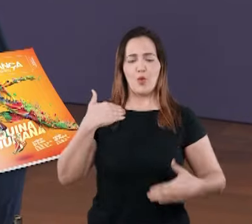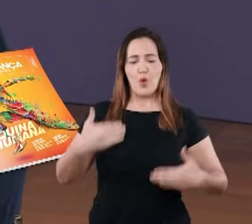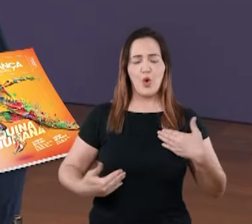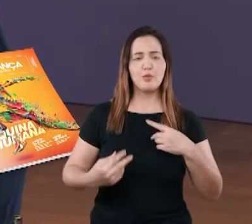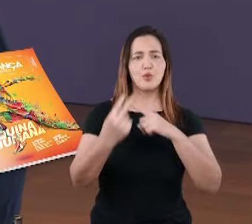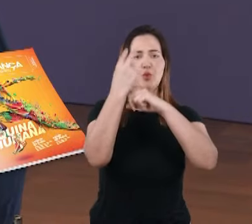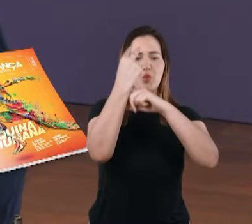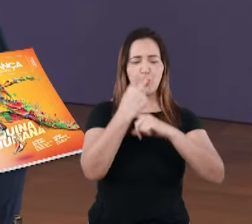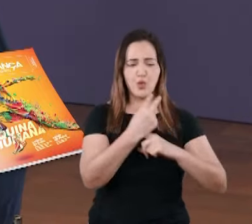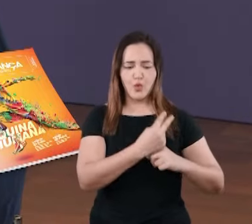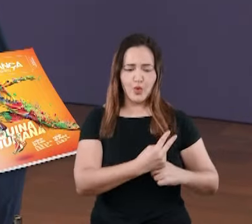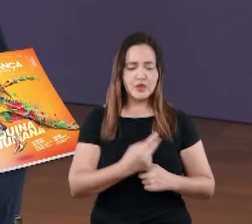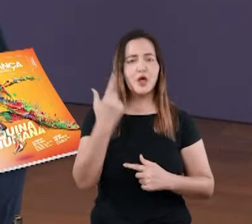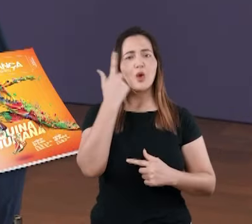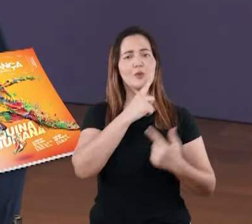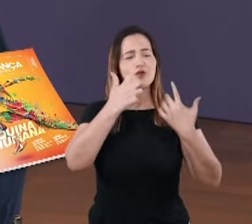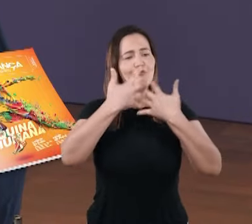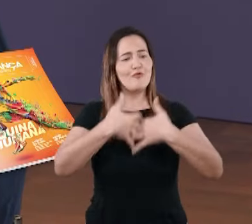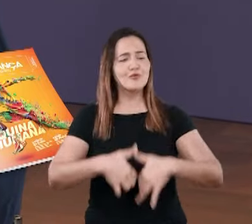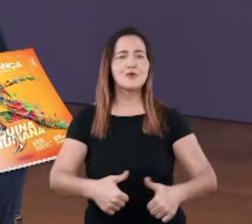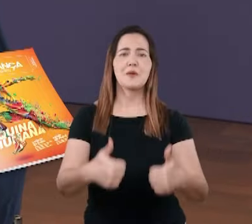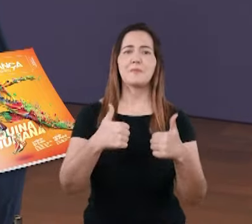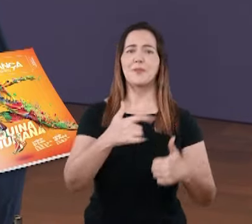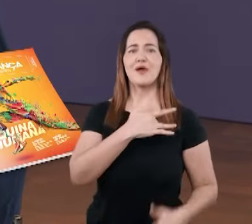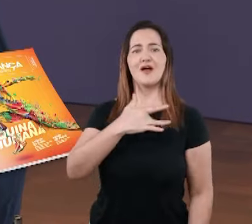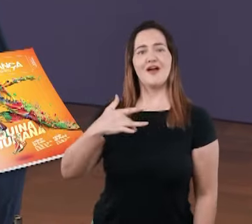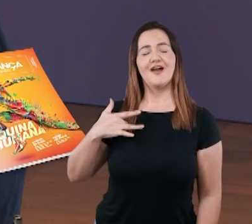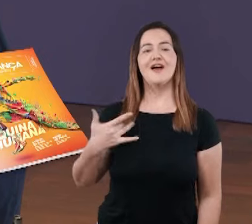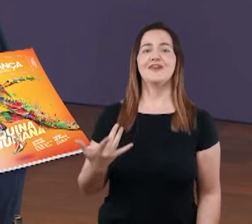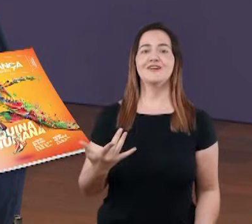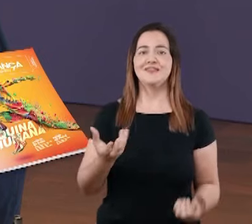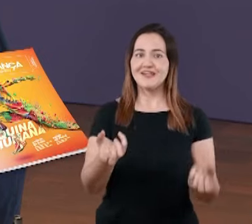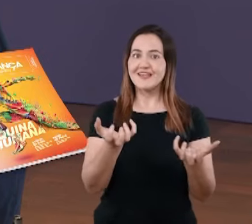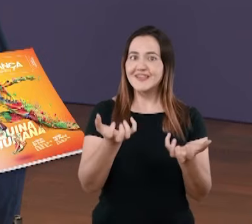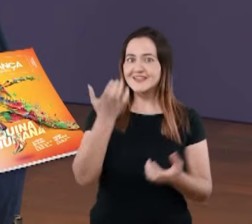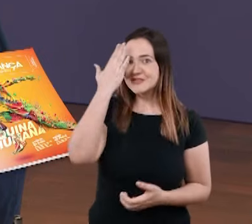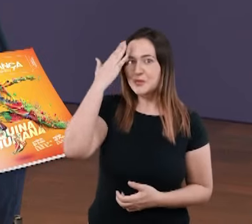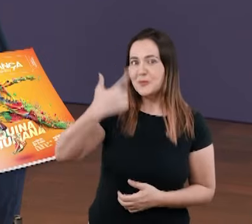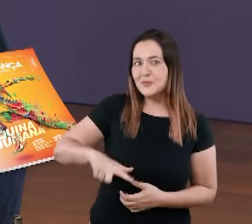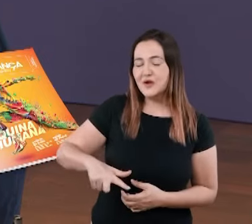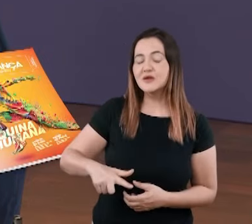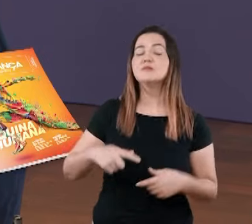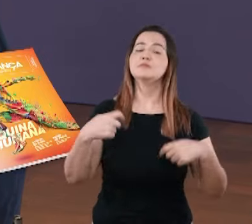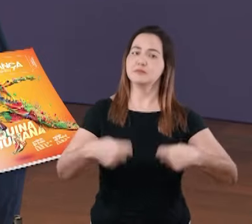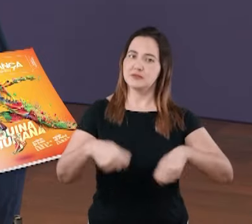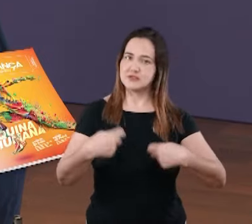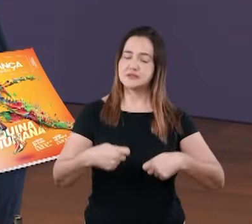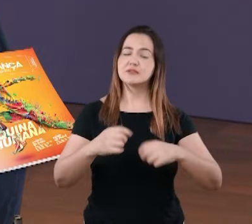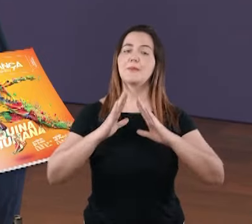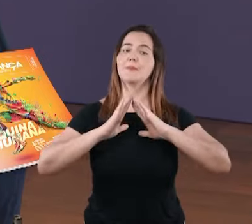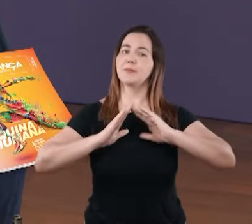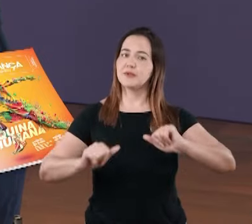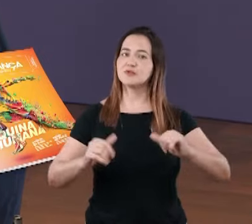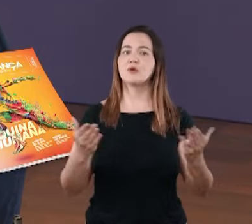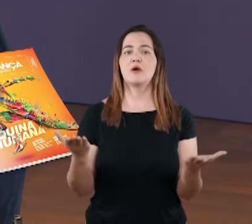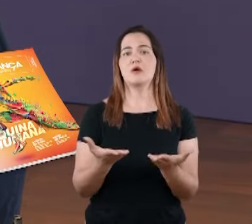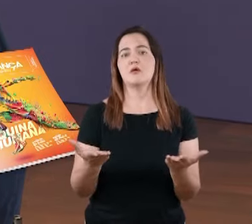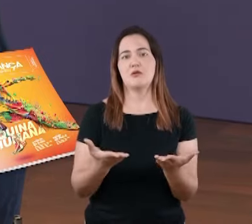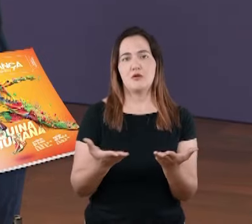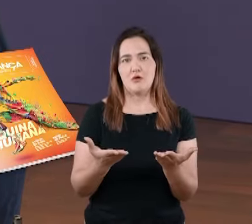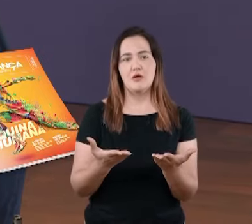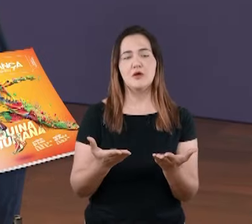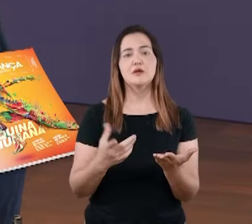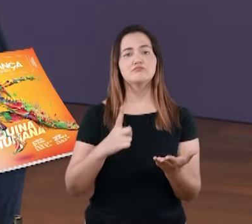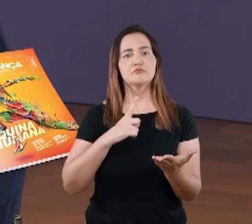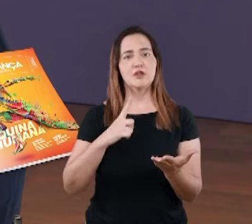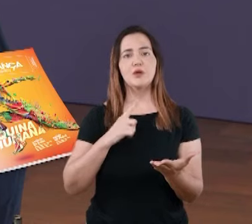cuidar dessa máquina aqui, para que ela funcione da melhor maneira possível. Quer saber mais? Então você precisa pedir